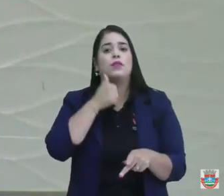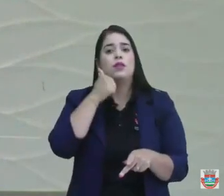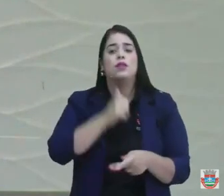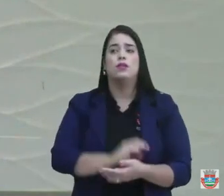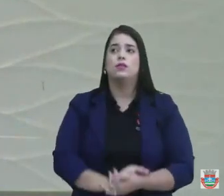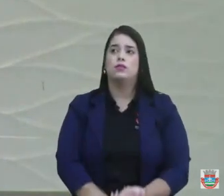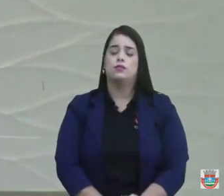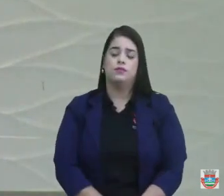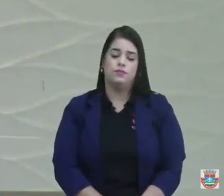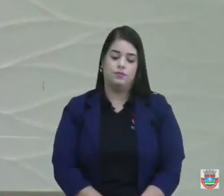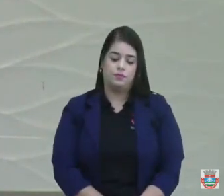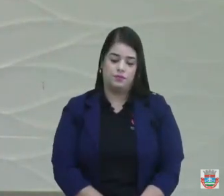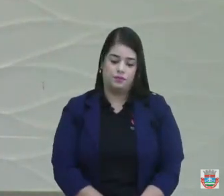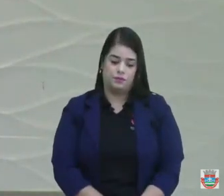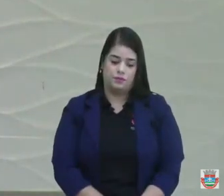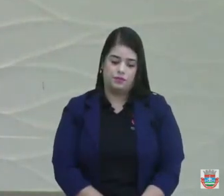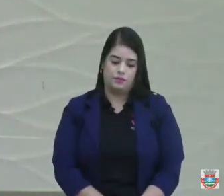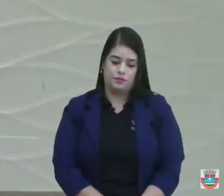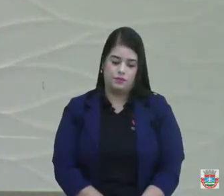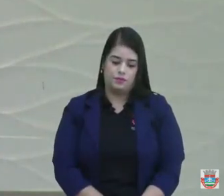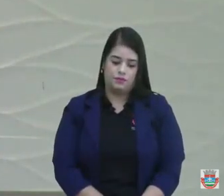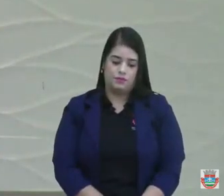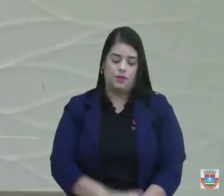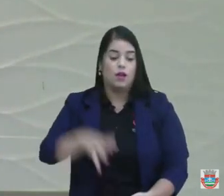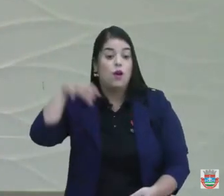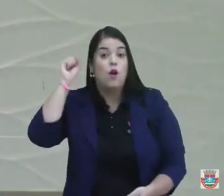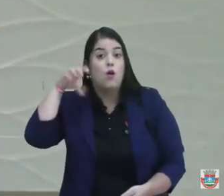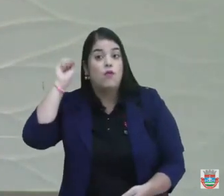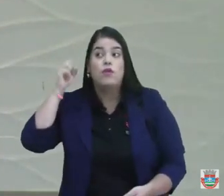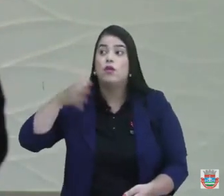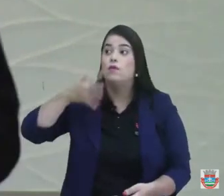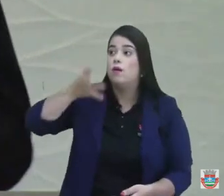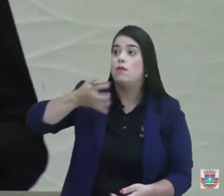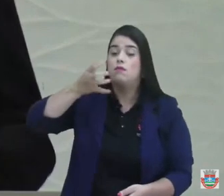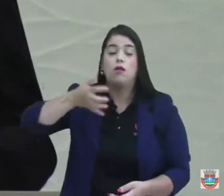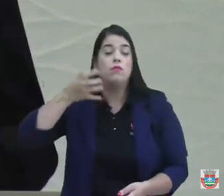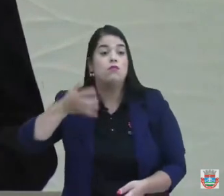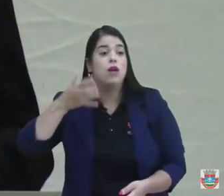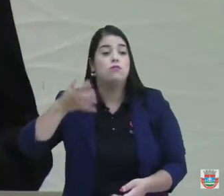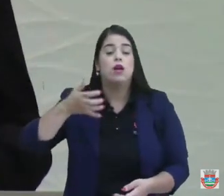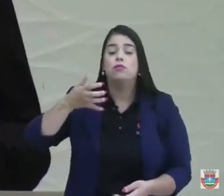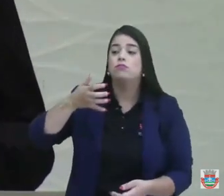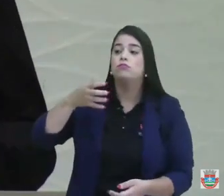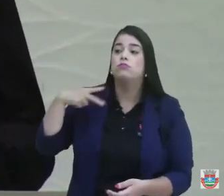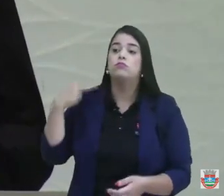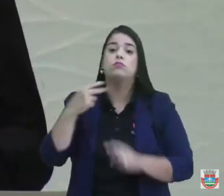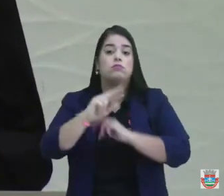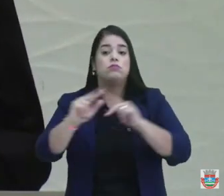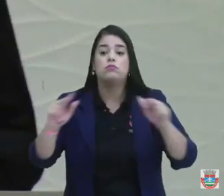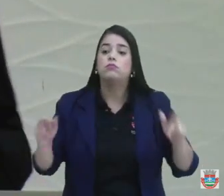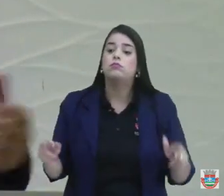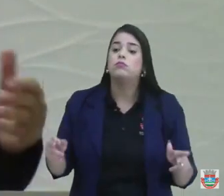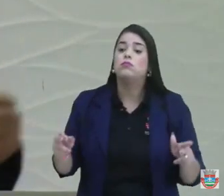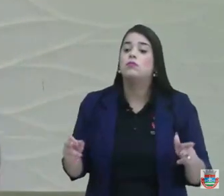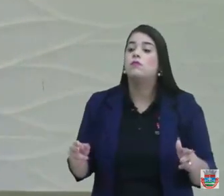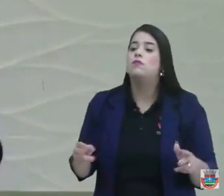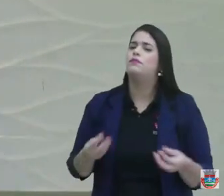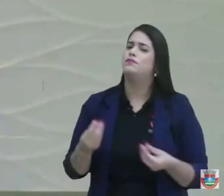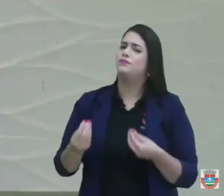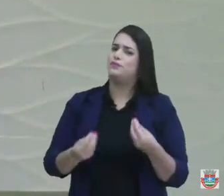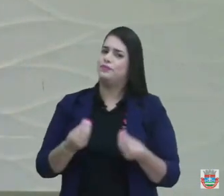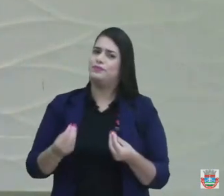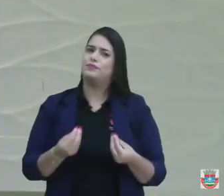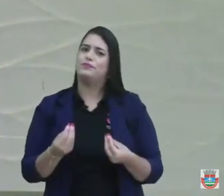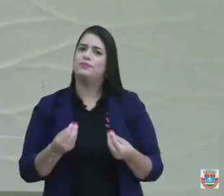eu saludo a todos. Estava escutando aqui o discurso dos vereadores, veja como a administração está boa,